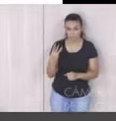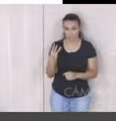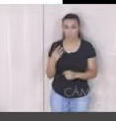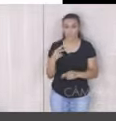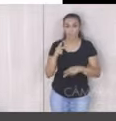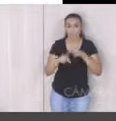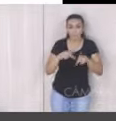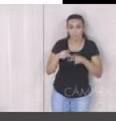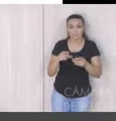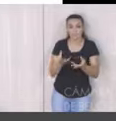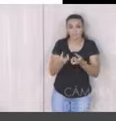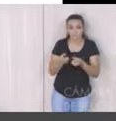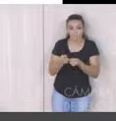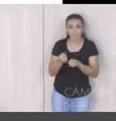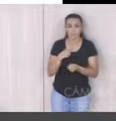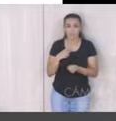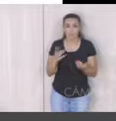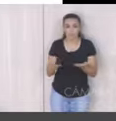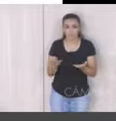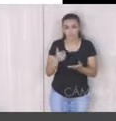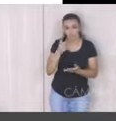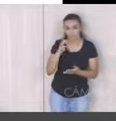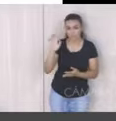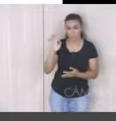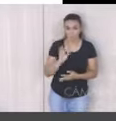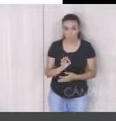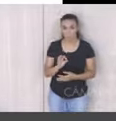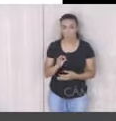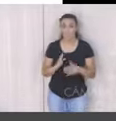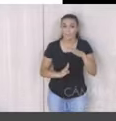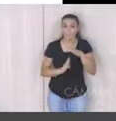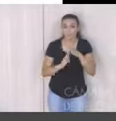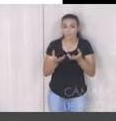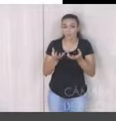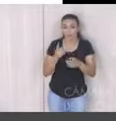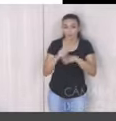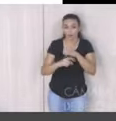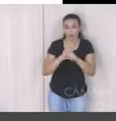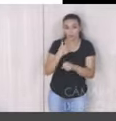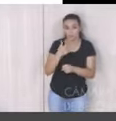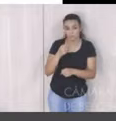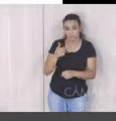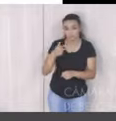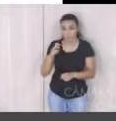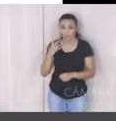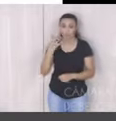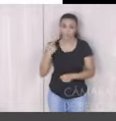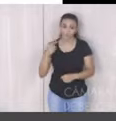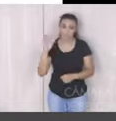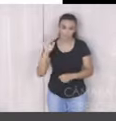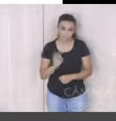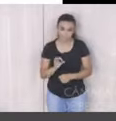atendida por coleta seletiva, hoje estamos em 15% e a meta é chegar em 2025 com 42%, e, por